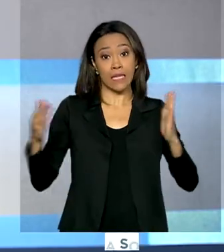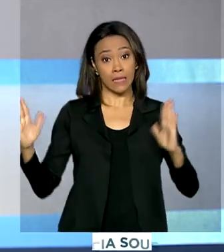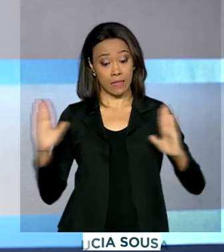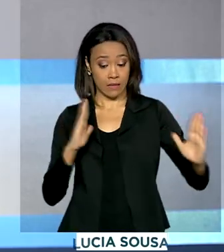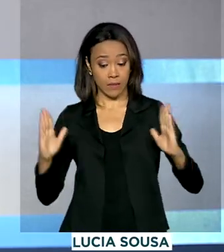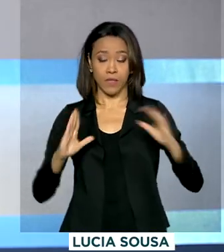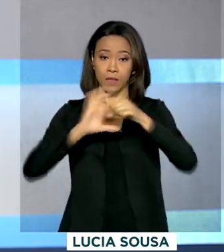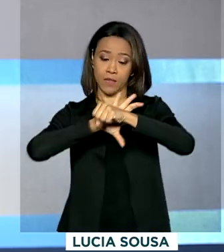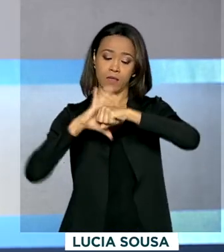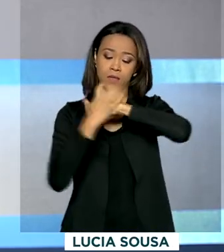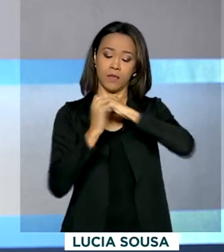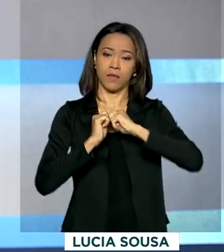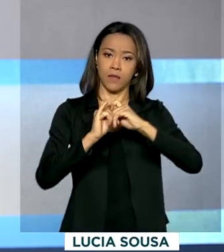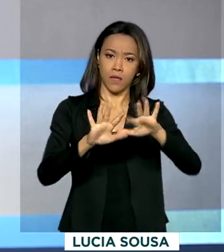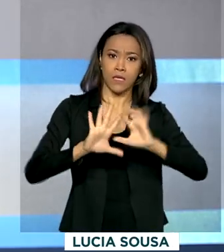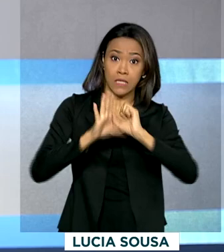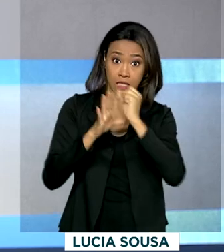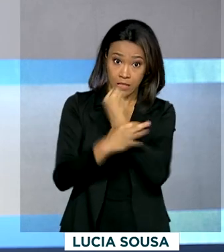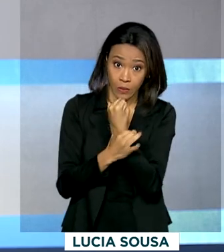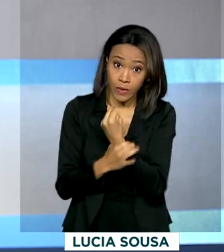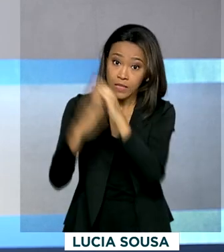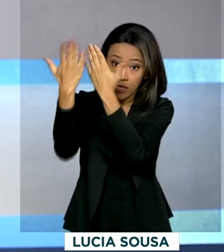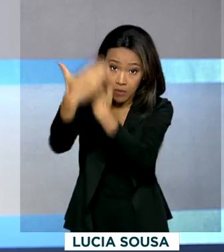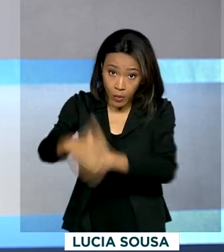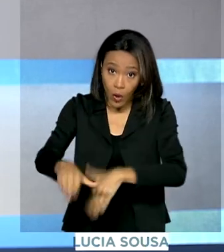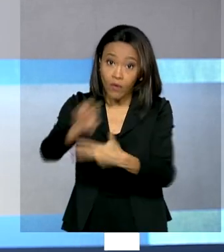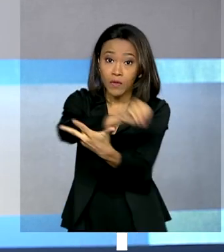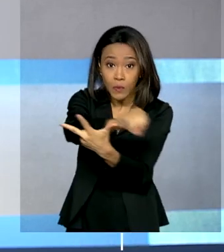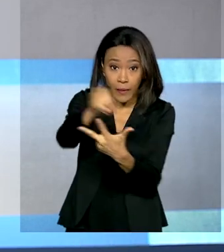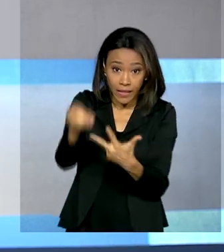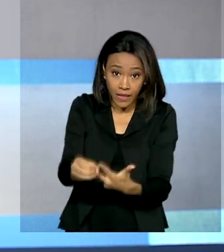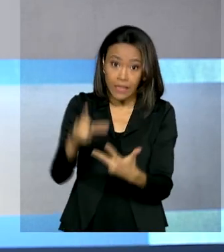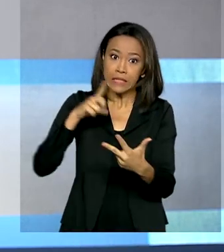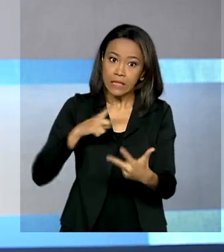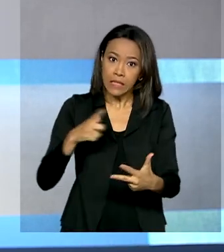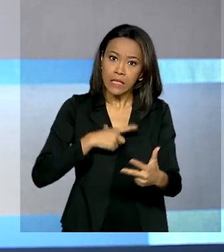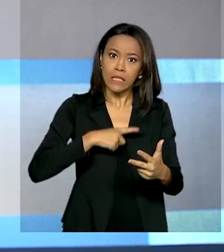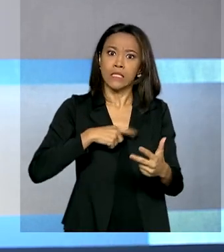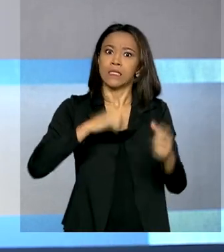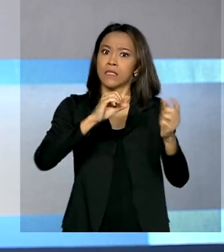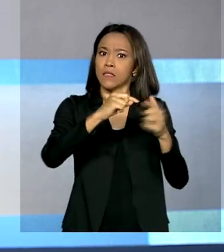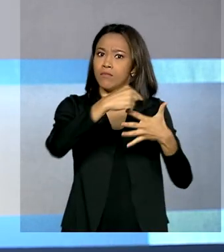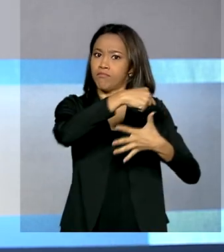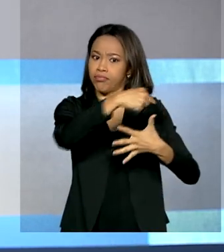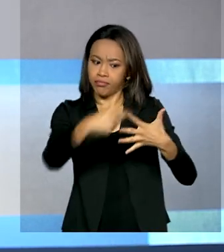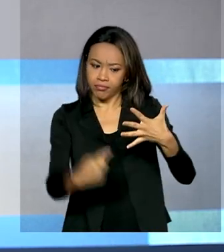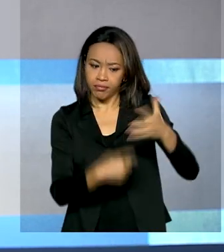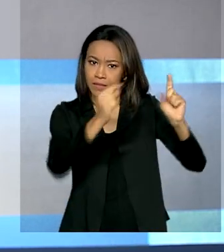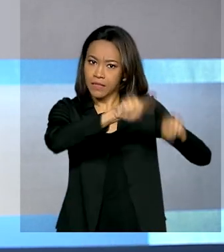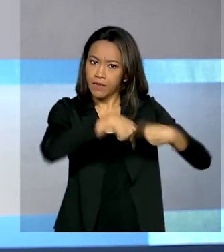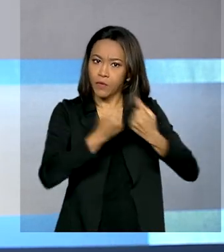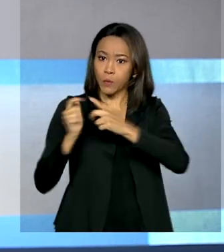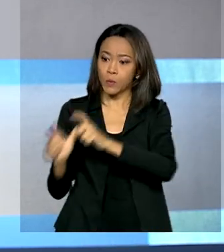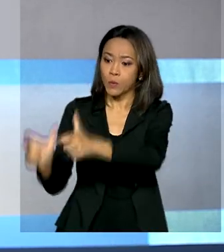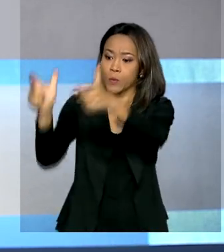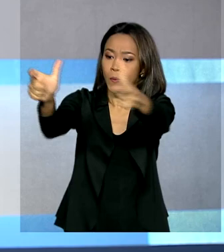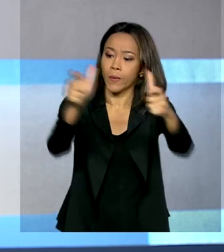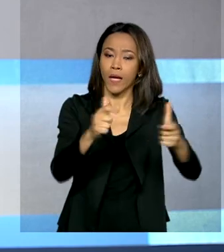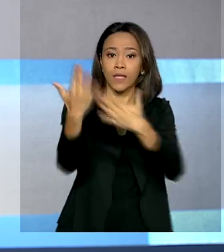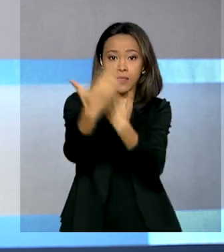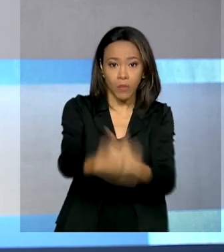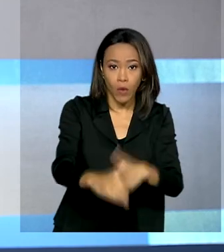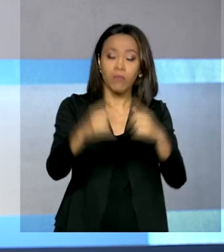além de garantir a segurança das provas, a aplicação do Enem inclui uma série de desafios. Os locais do exame devem ser